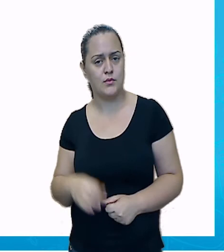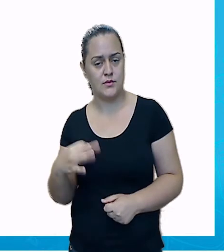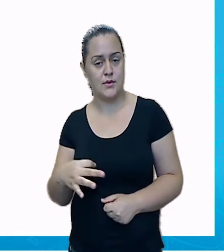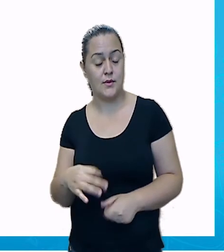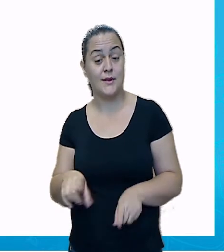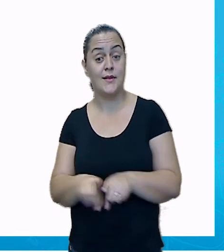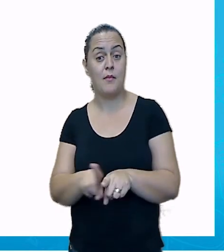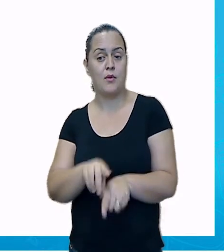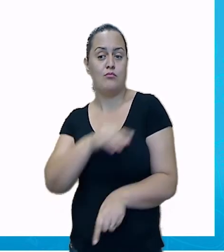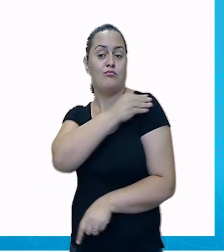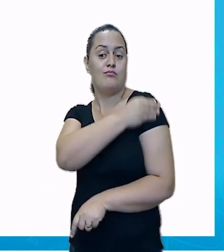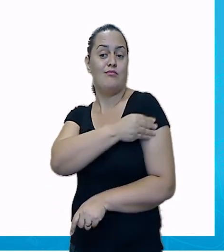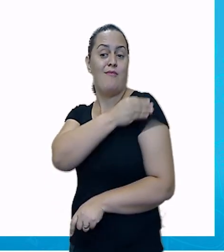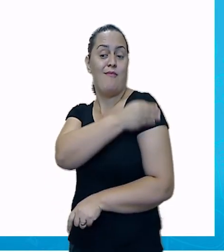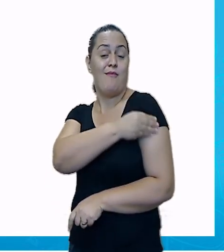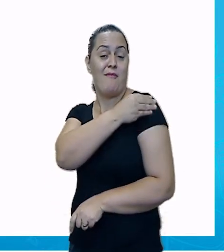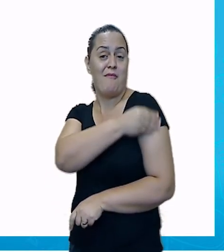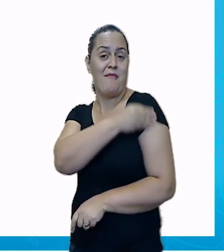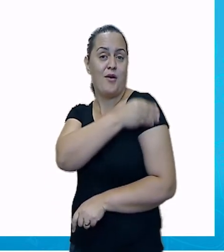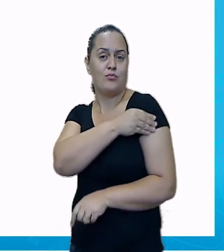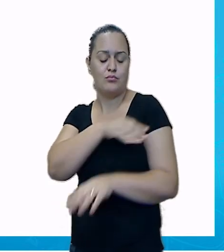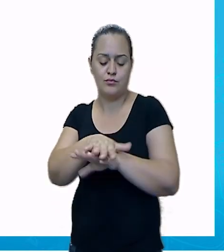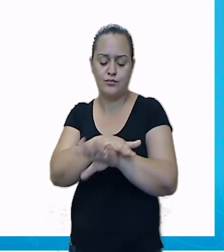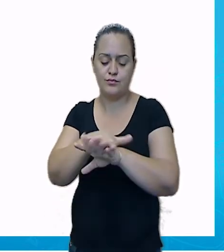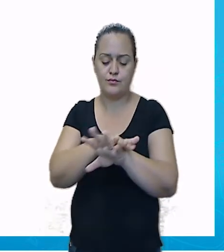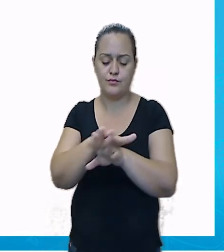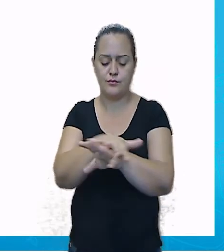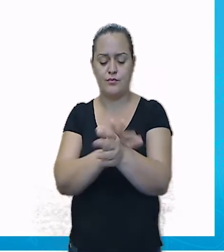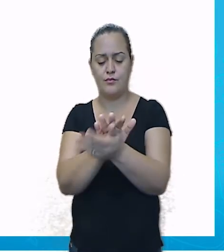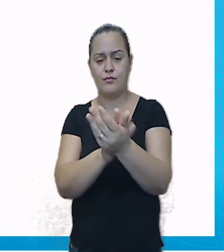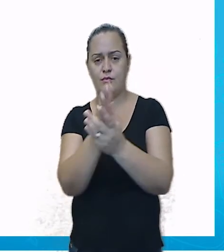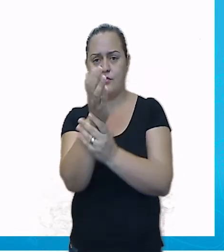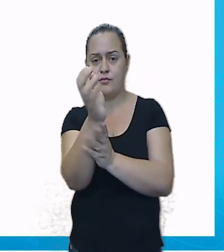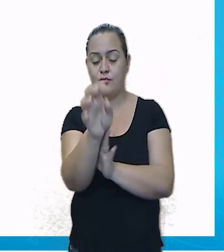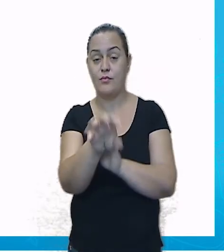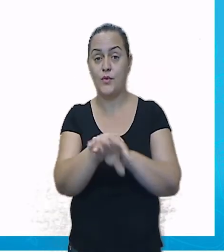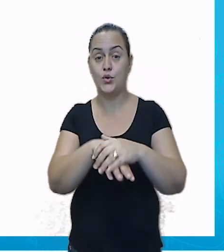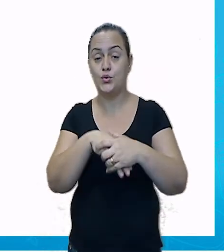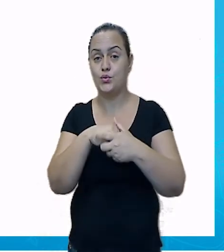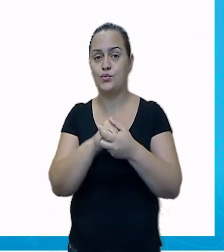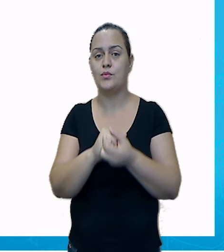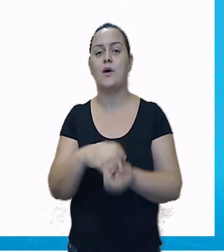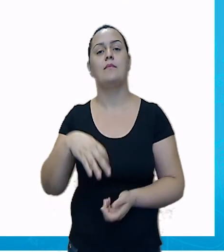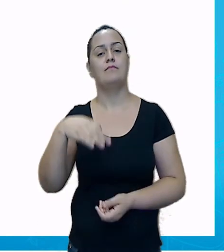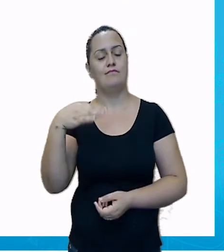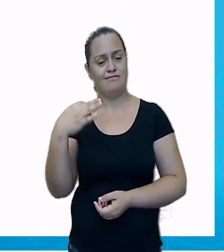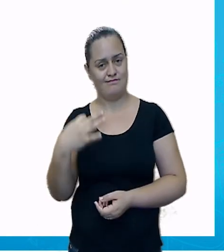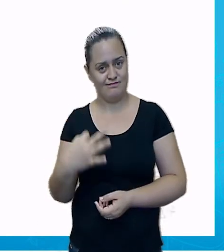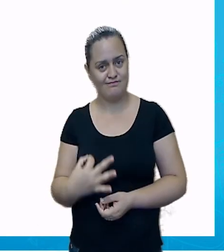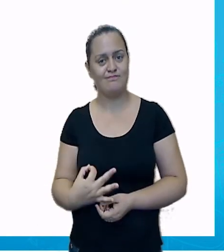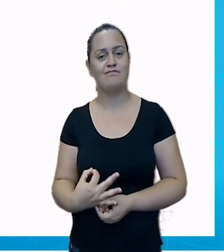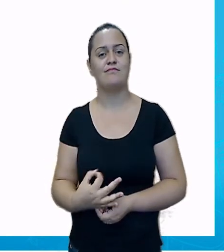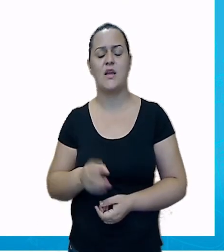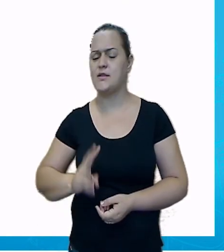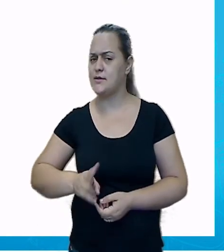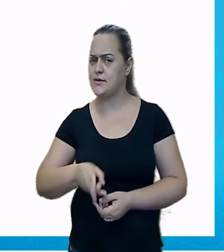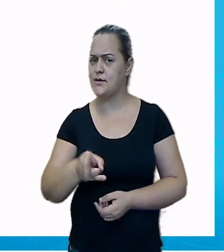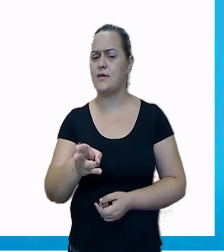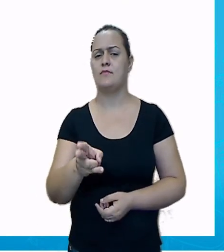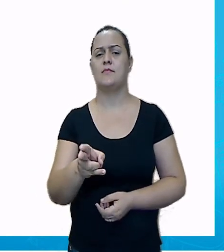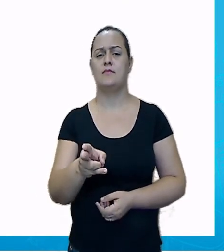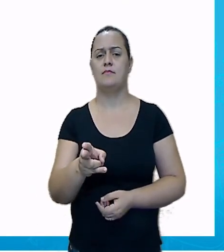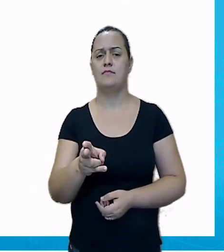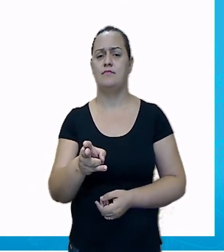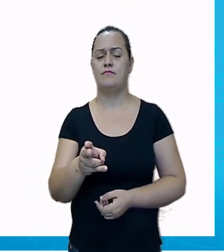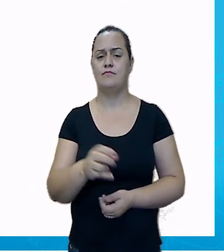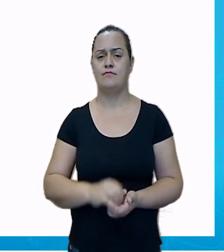gel. Toda vez que formos ter contato com algum objeto, alguma coisa, a gente tem que passar o álcool em gel. Está dando para